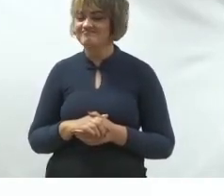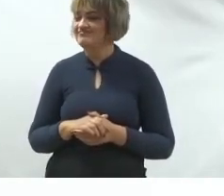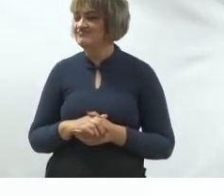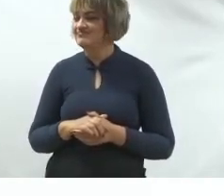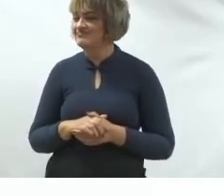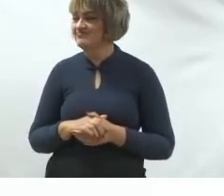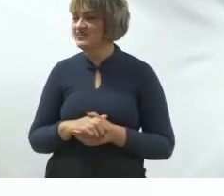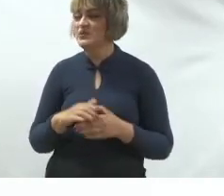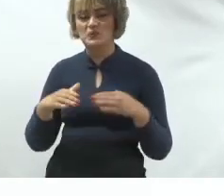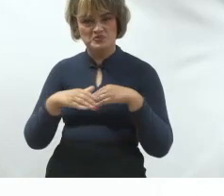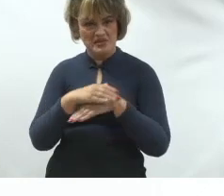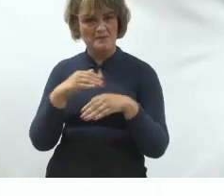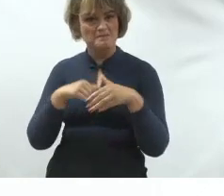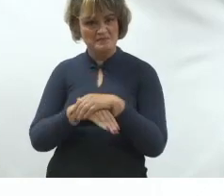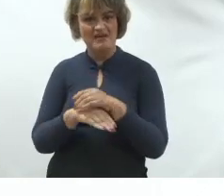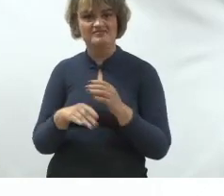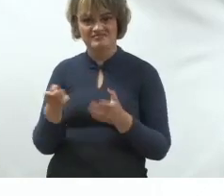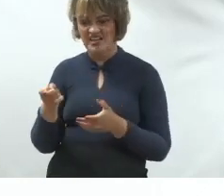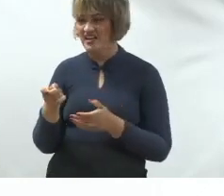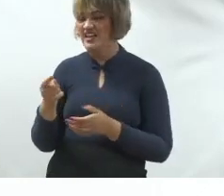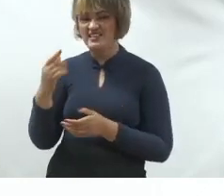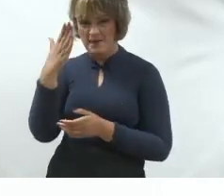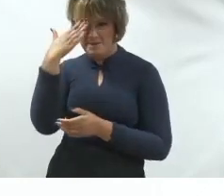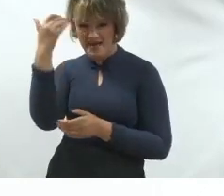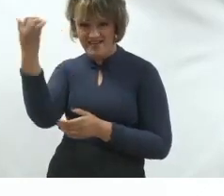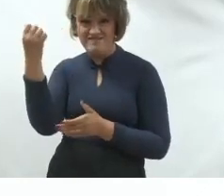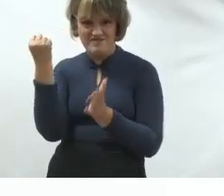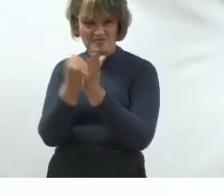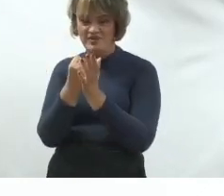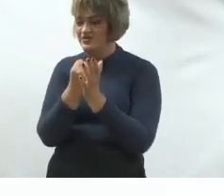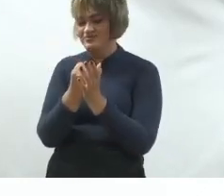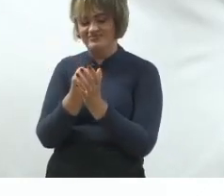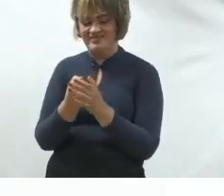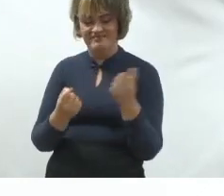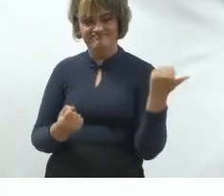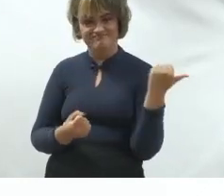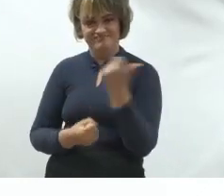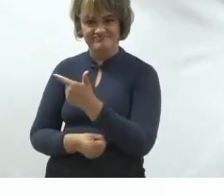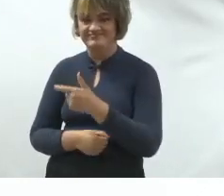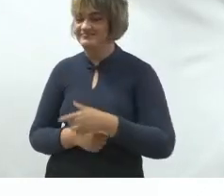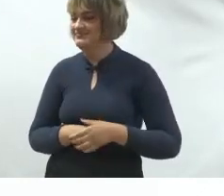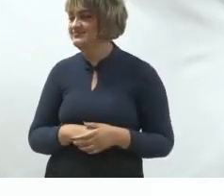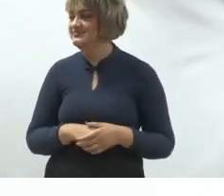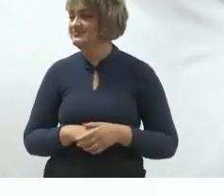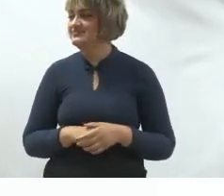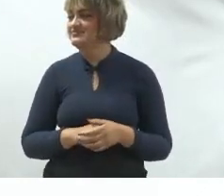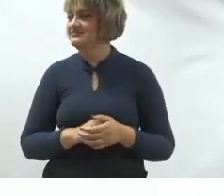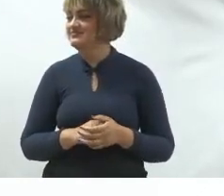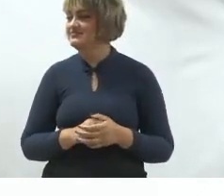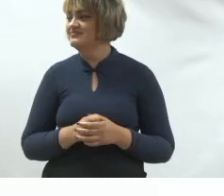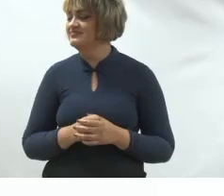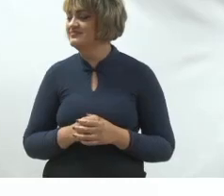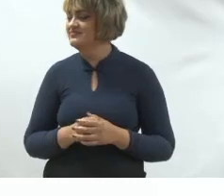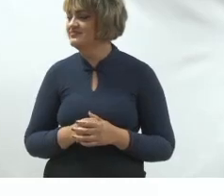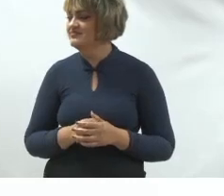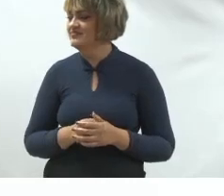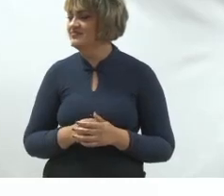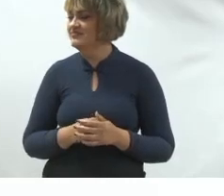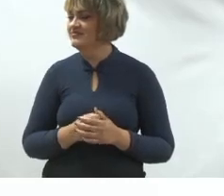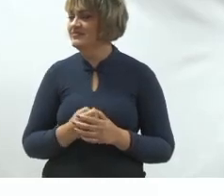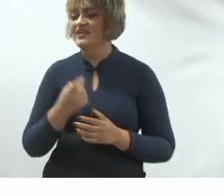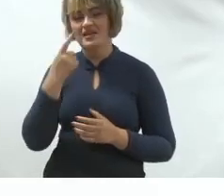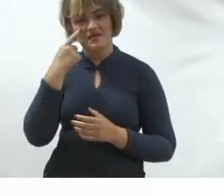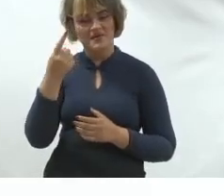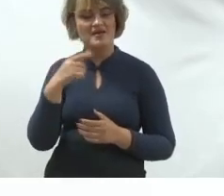não machuca, a Nike está chorando mesmo. Você lê muito? Eu lê bastante sobre política, acompanho muito, desde